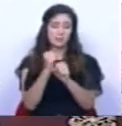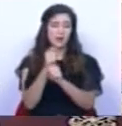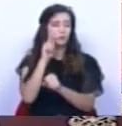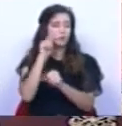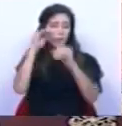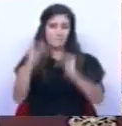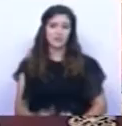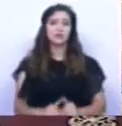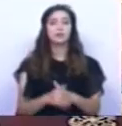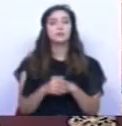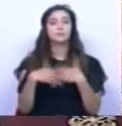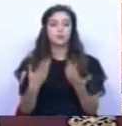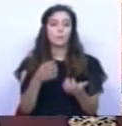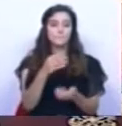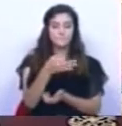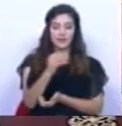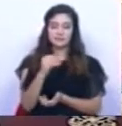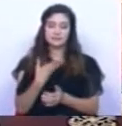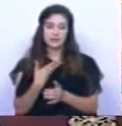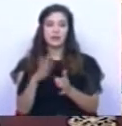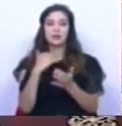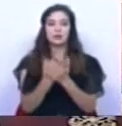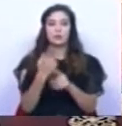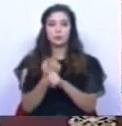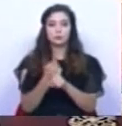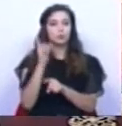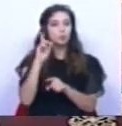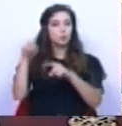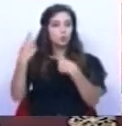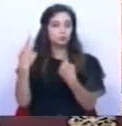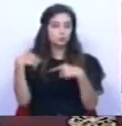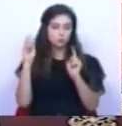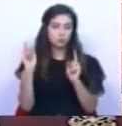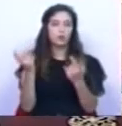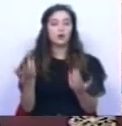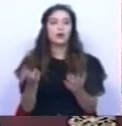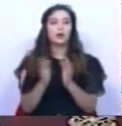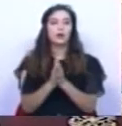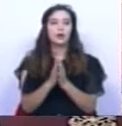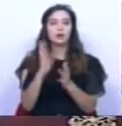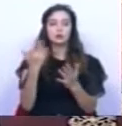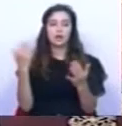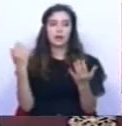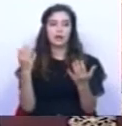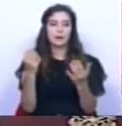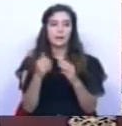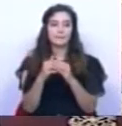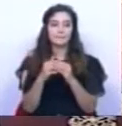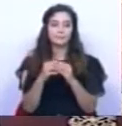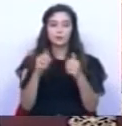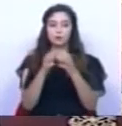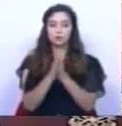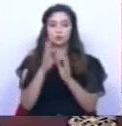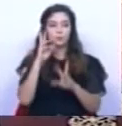outro lado, o PSD não refere a outro aspecto importante, que é a ação contra os imigrantes, contra todos que